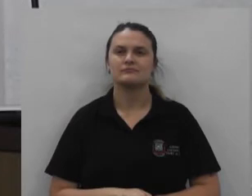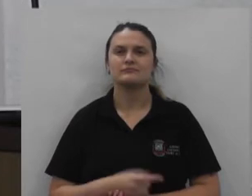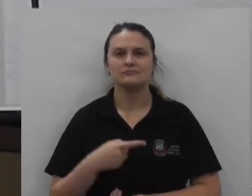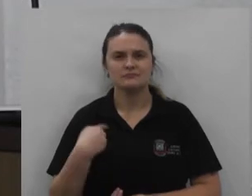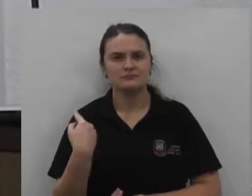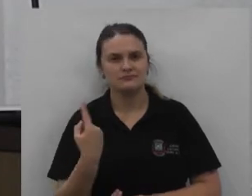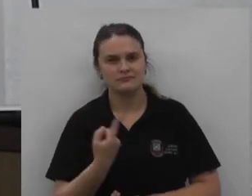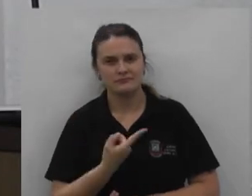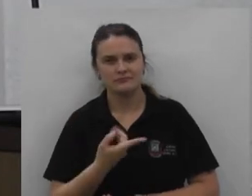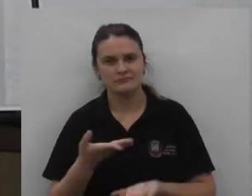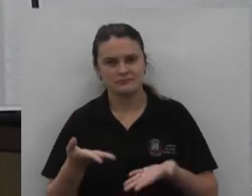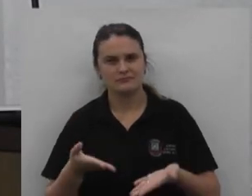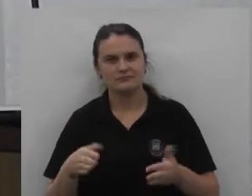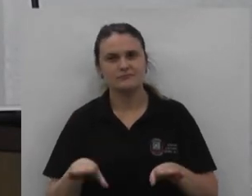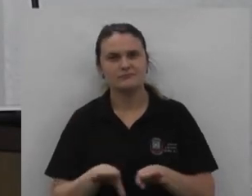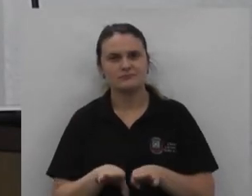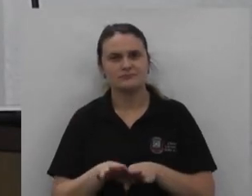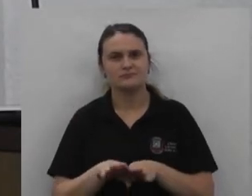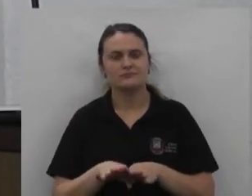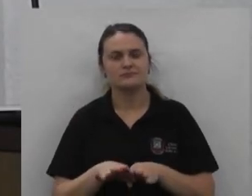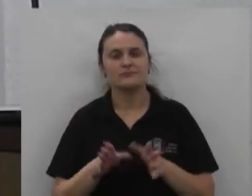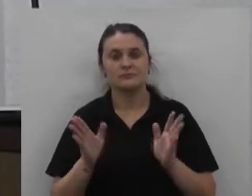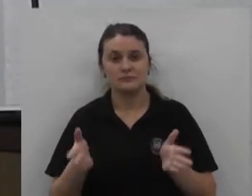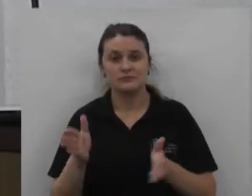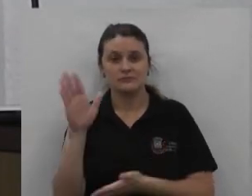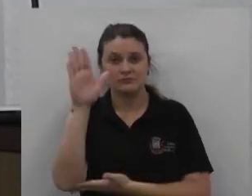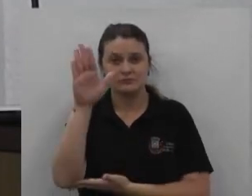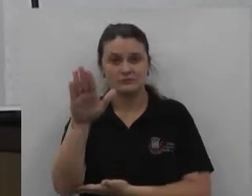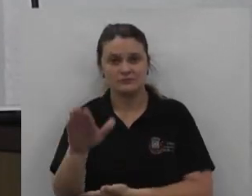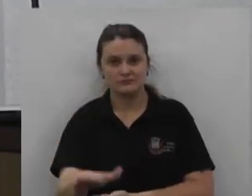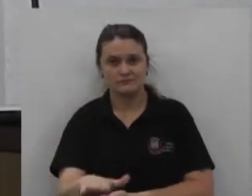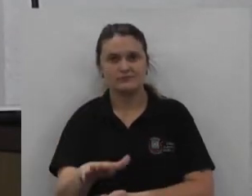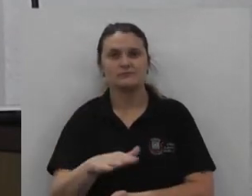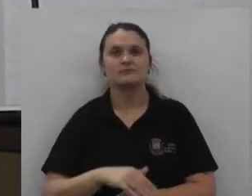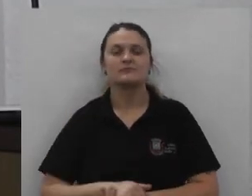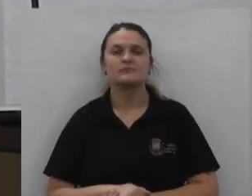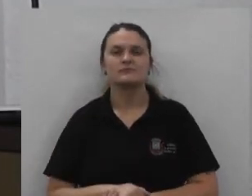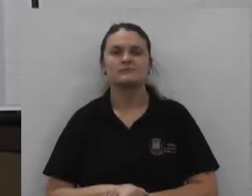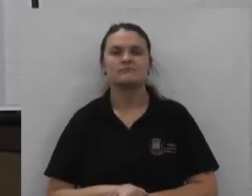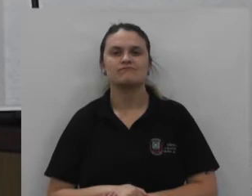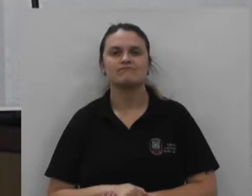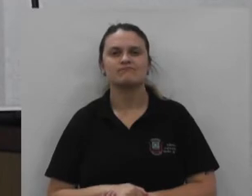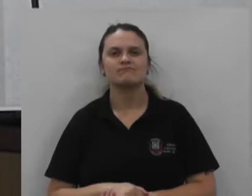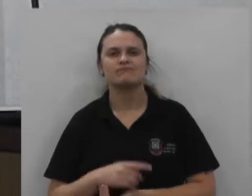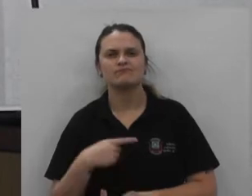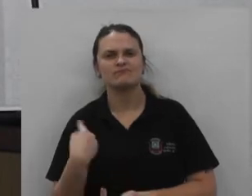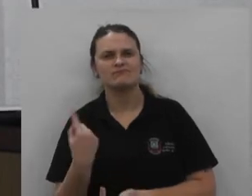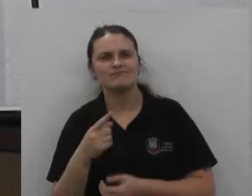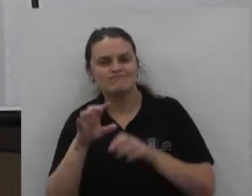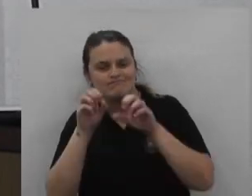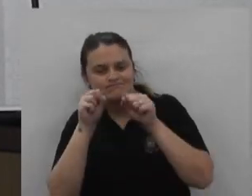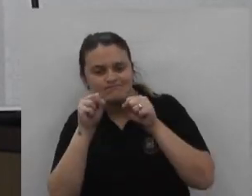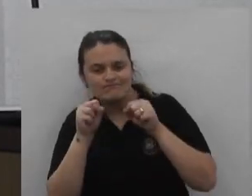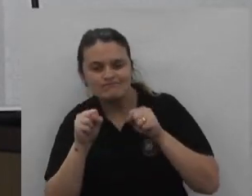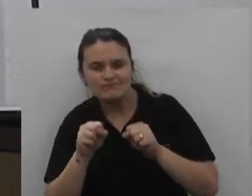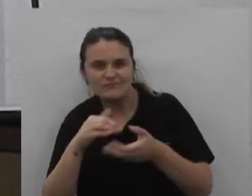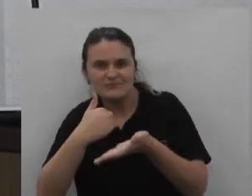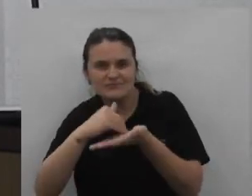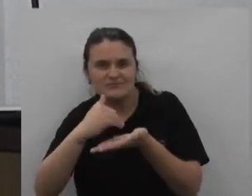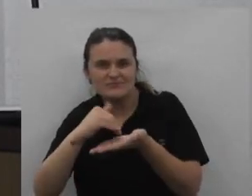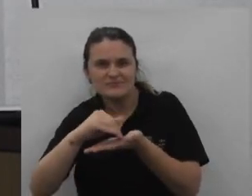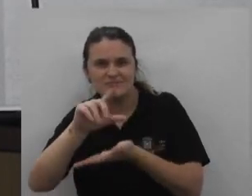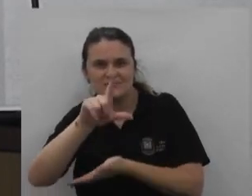nós no dia de hoje também no período da tarde acompanhamos a licitação das escolas que tem